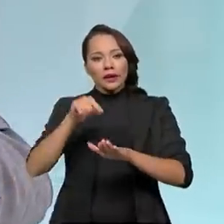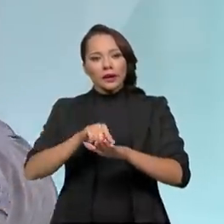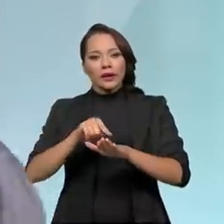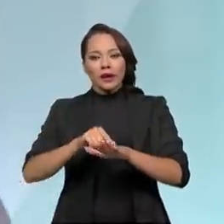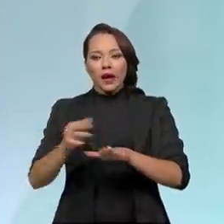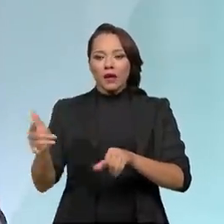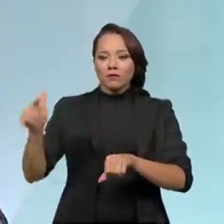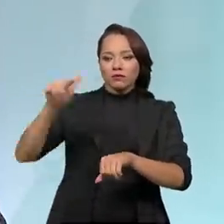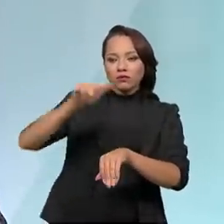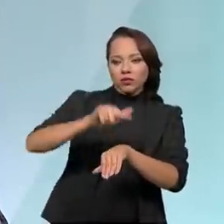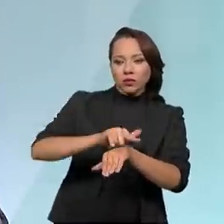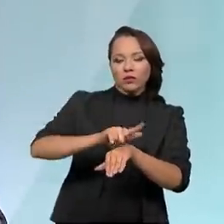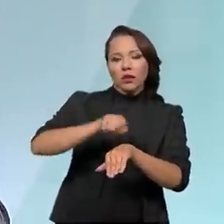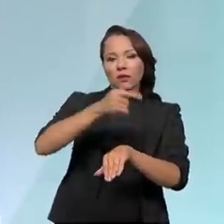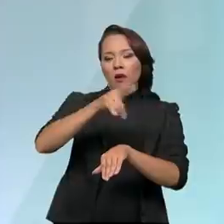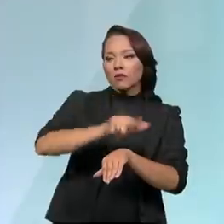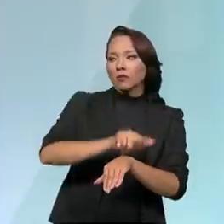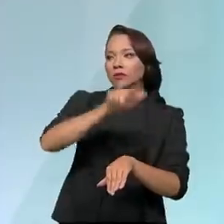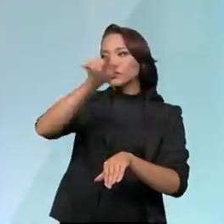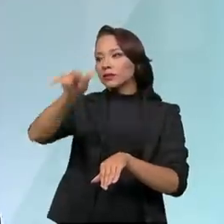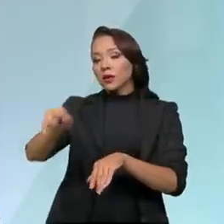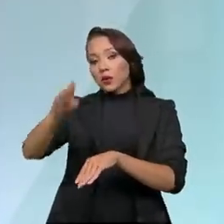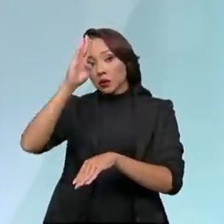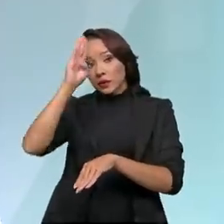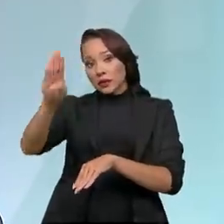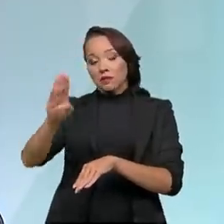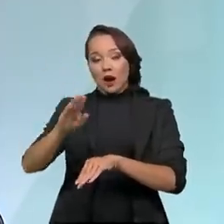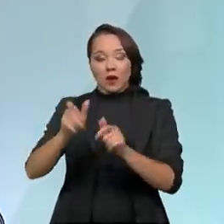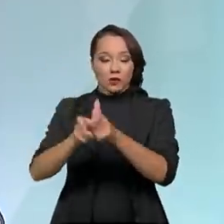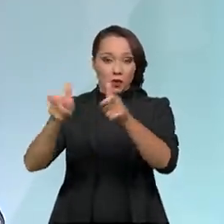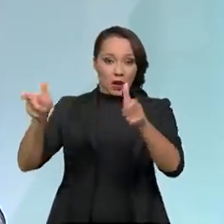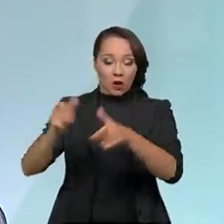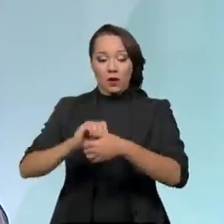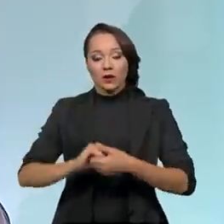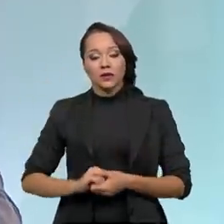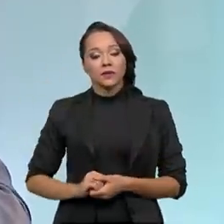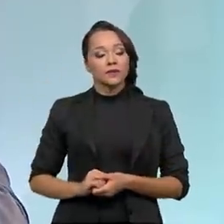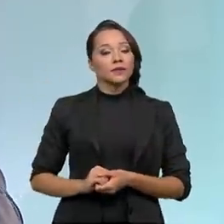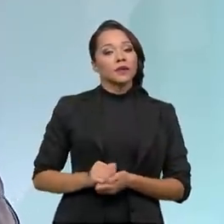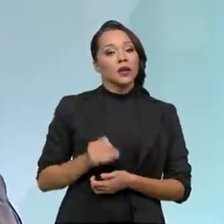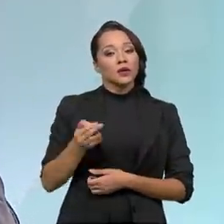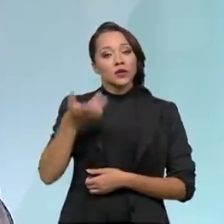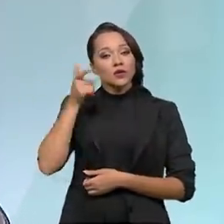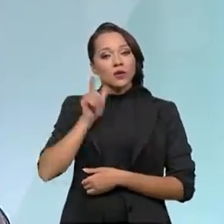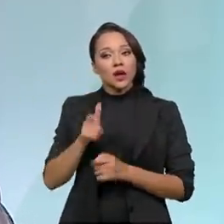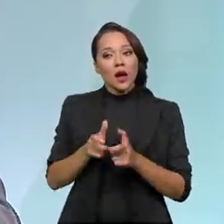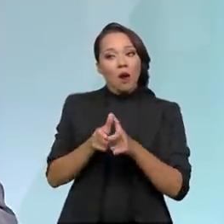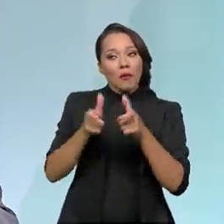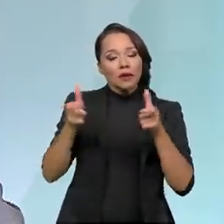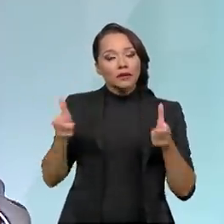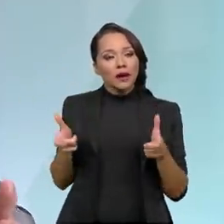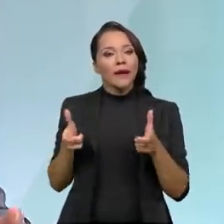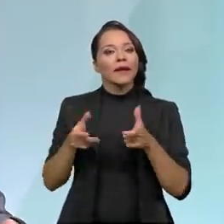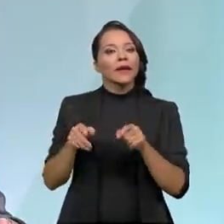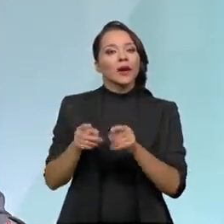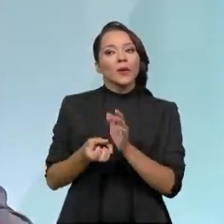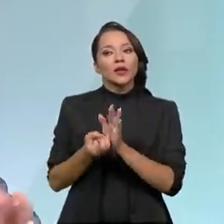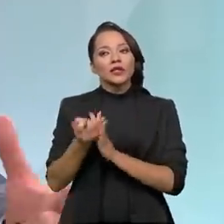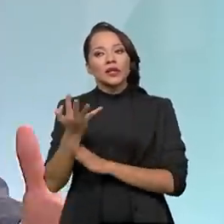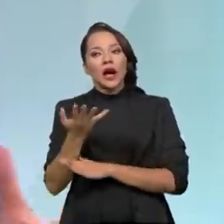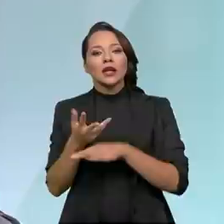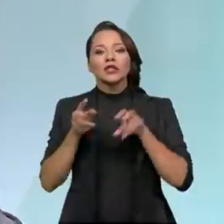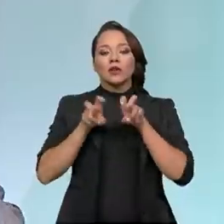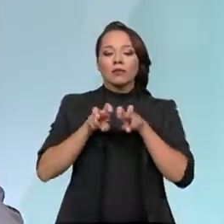aeroportos principais, então a gente consegue aumentar dessa forma a oferta de